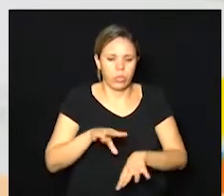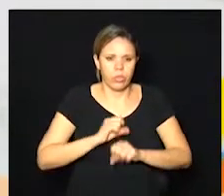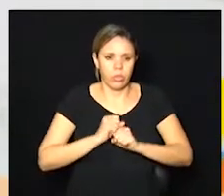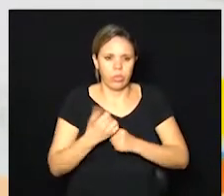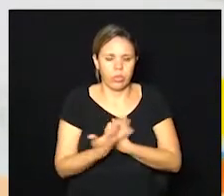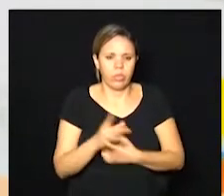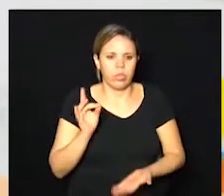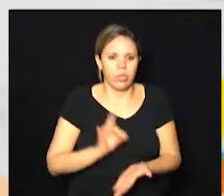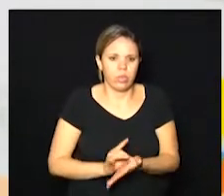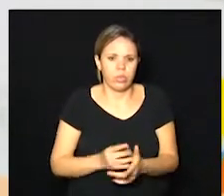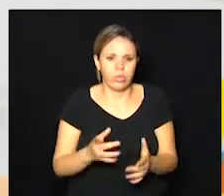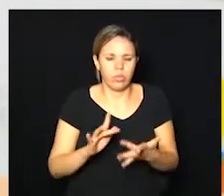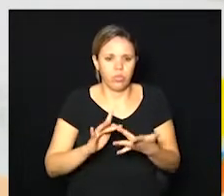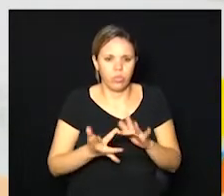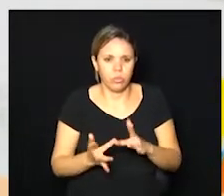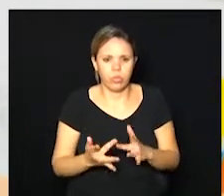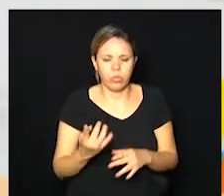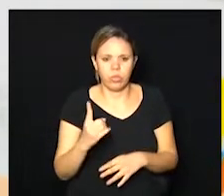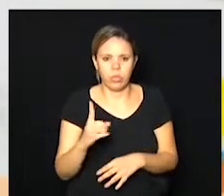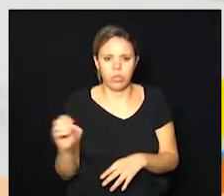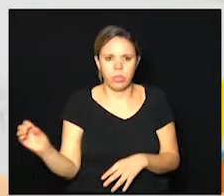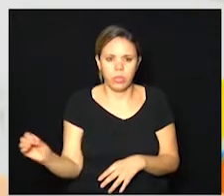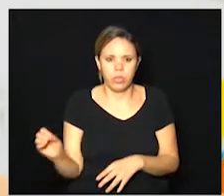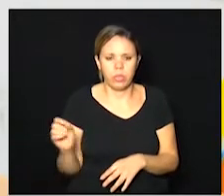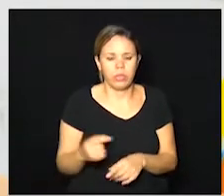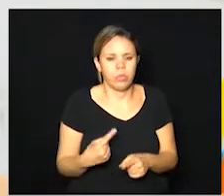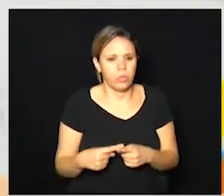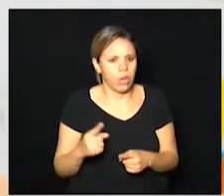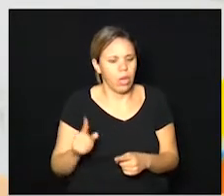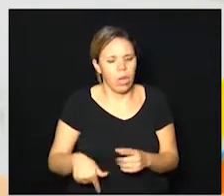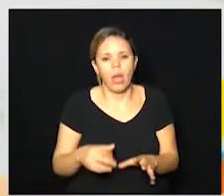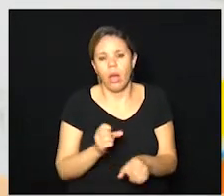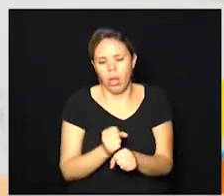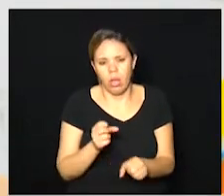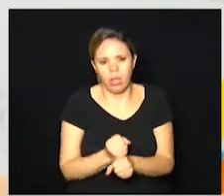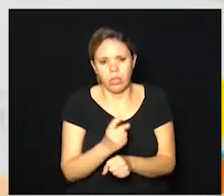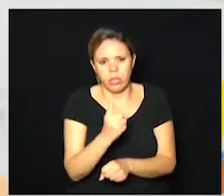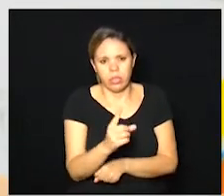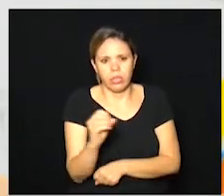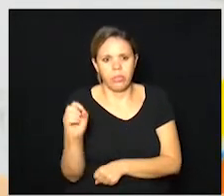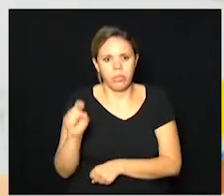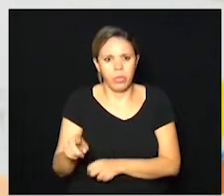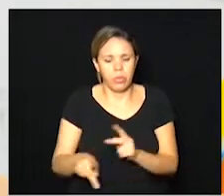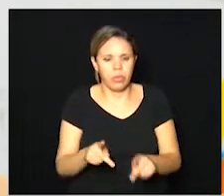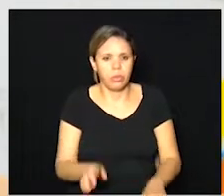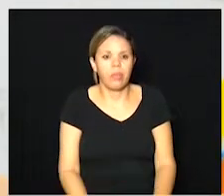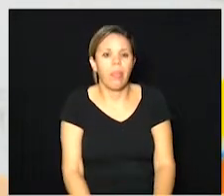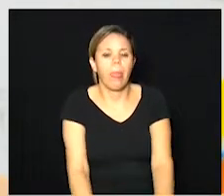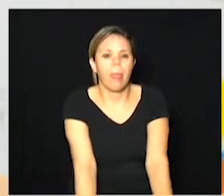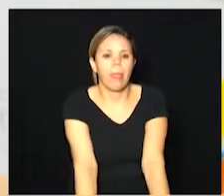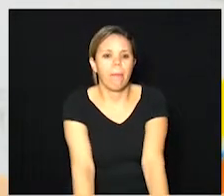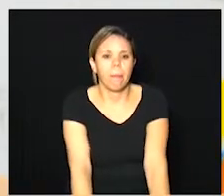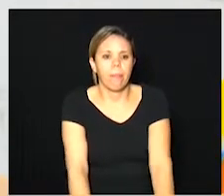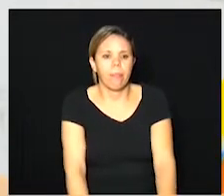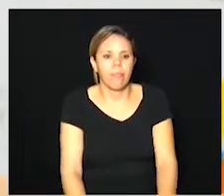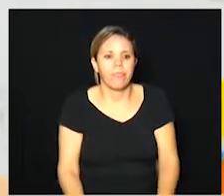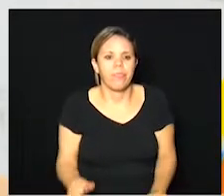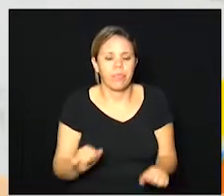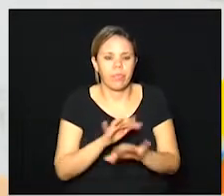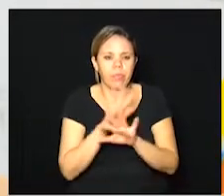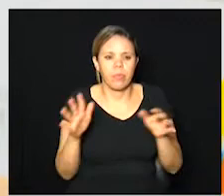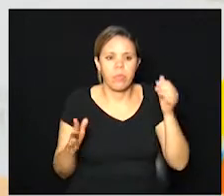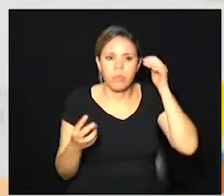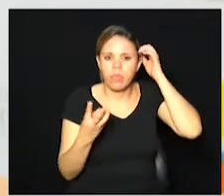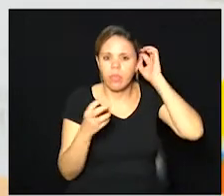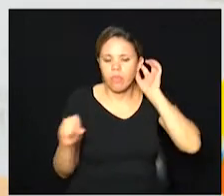confirmados multiplicado por 100 porque é um cálculo por 100 mil habitantes só deixando claro que 39